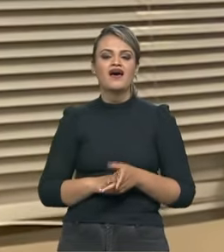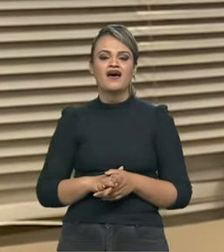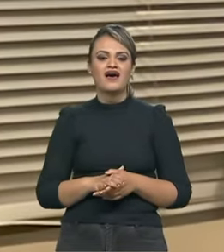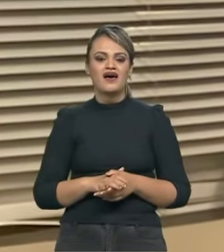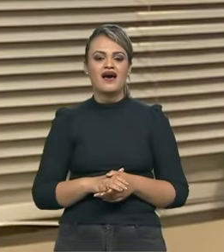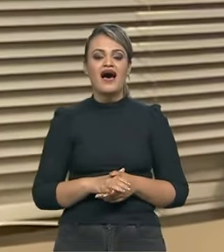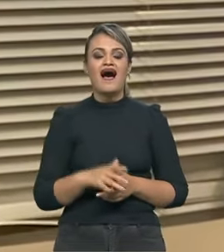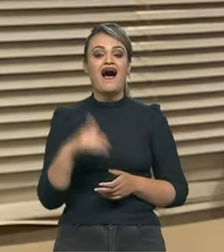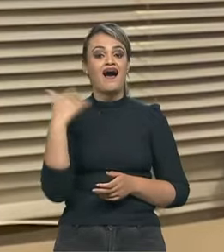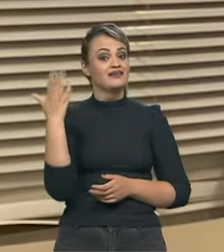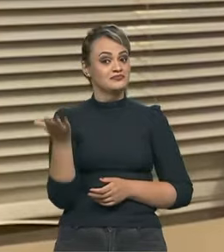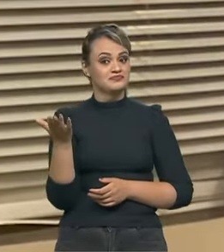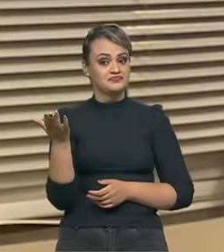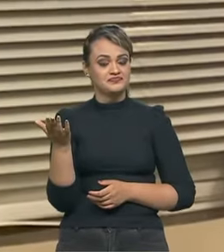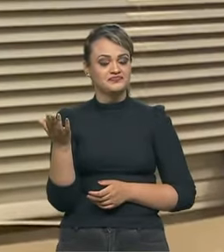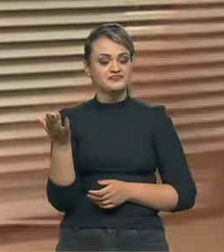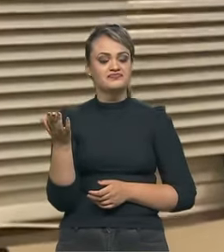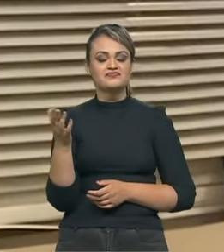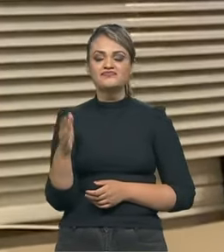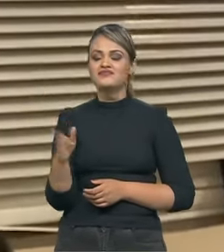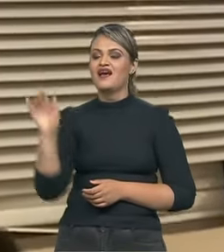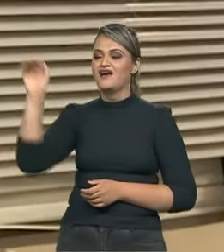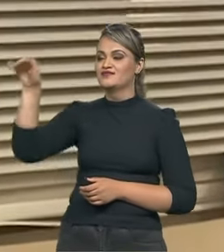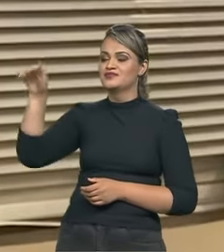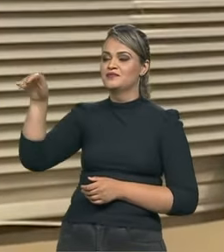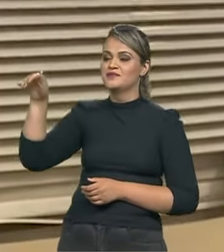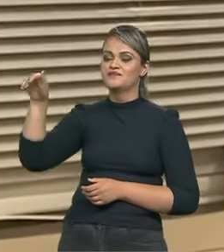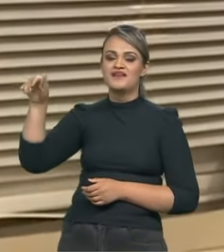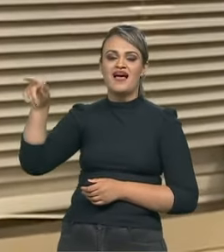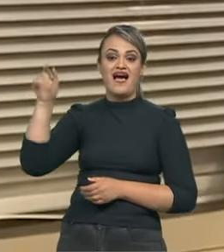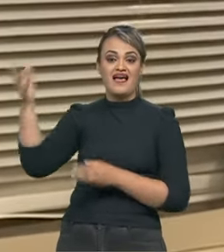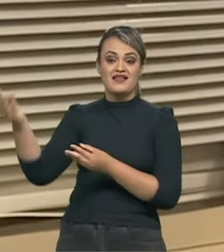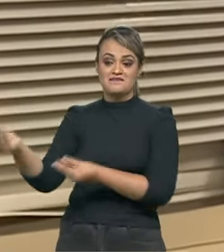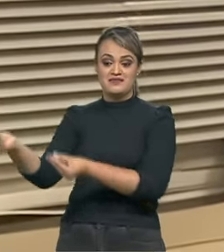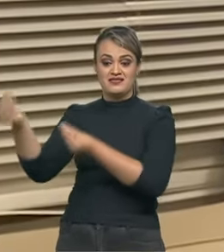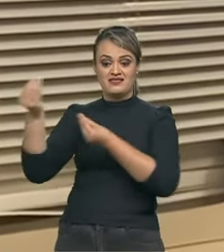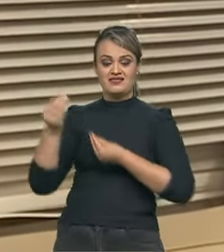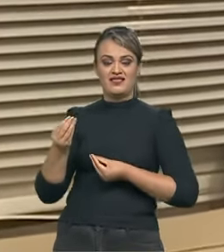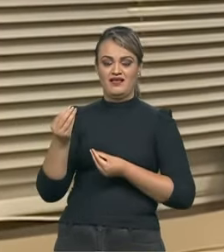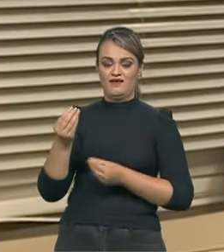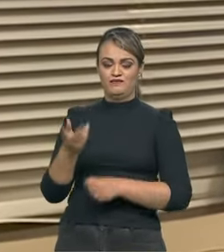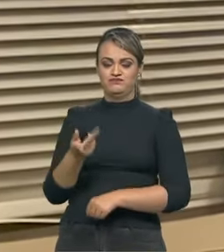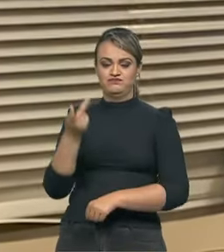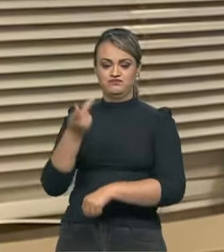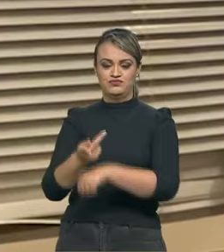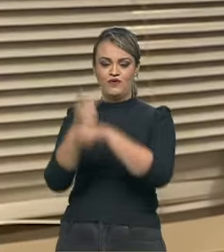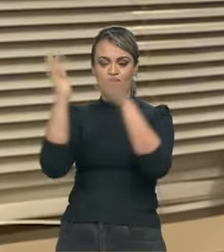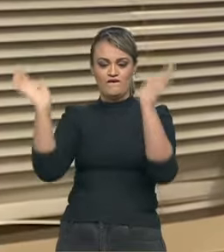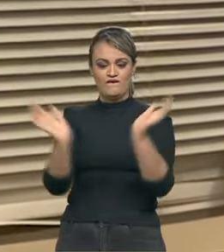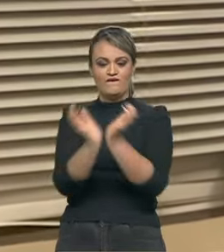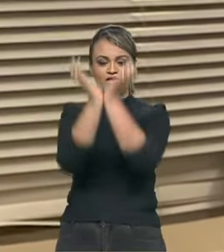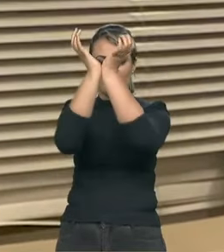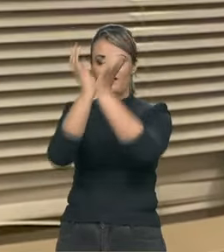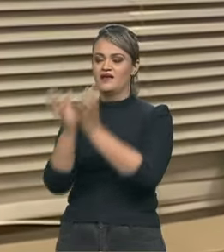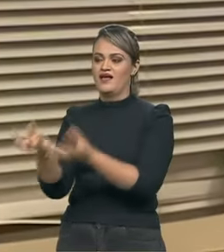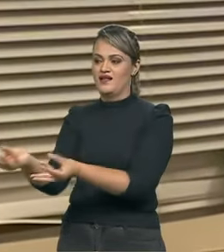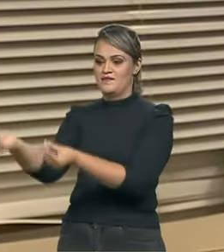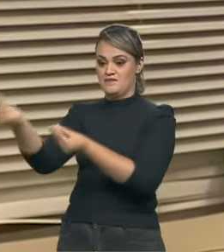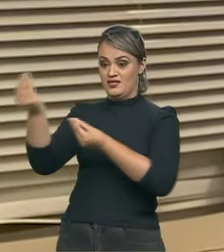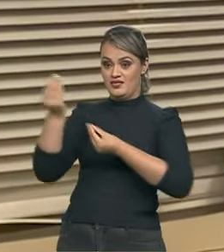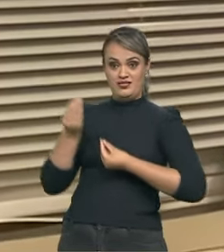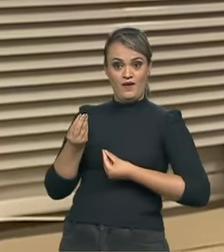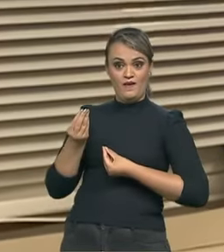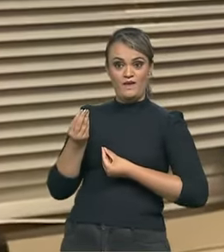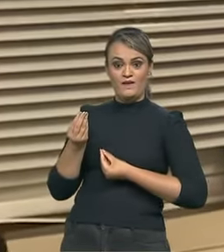E aí, chamaram ele para me entregar o troféu. E aí foi a primeira vez